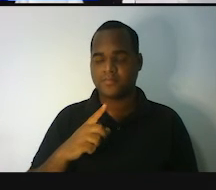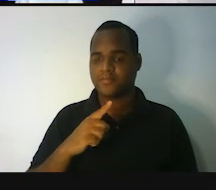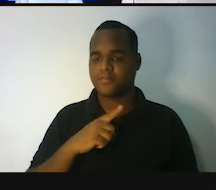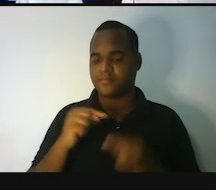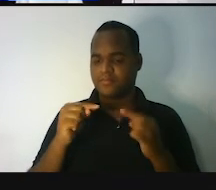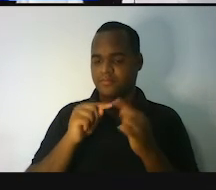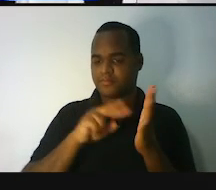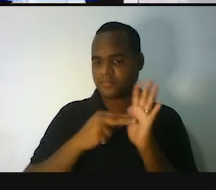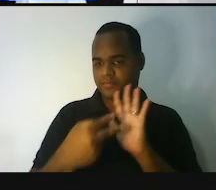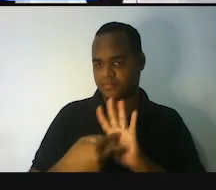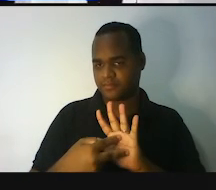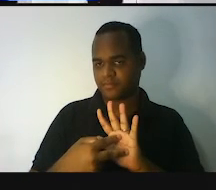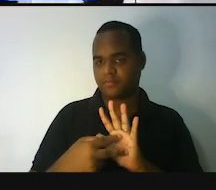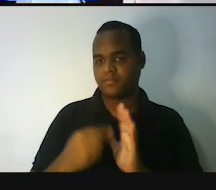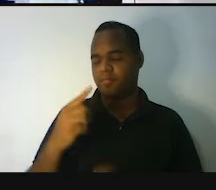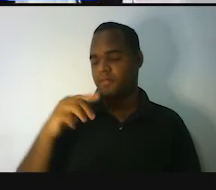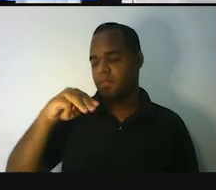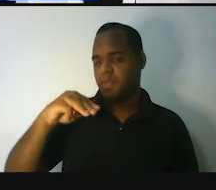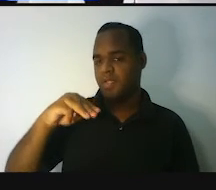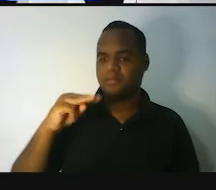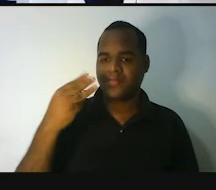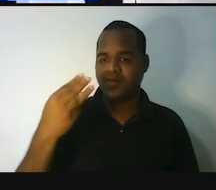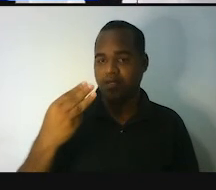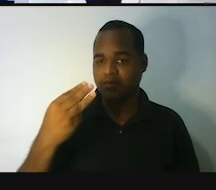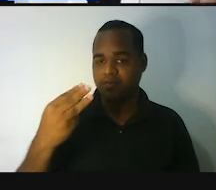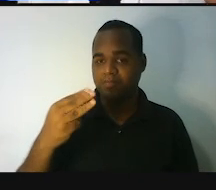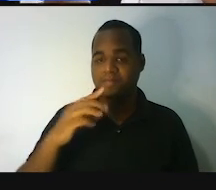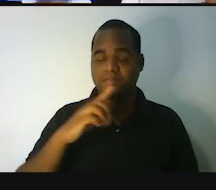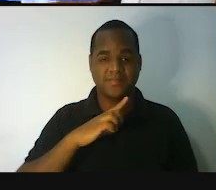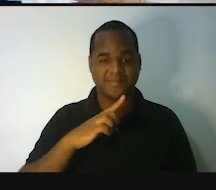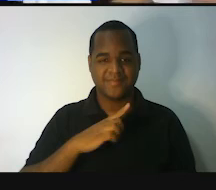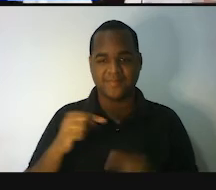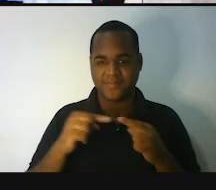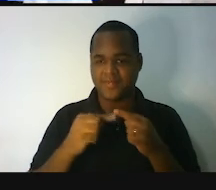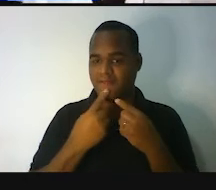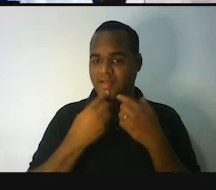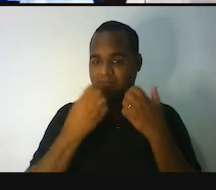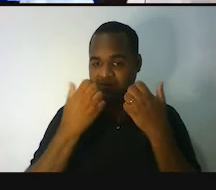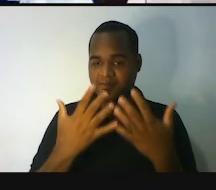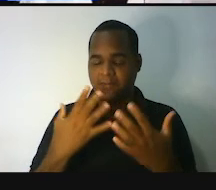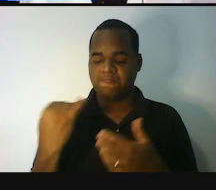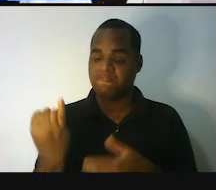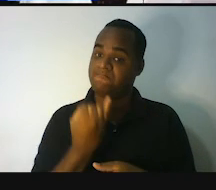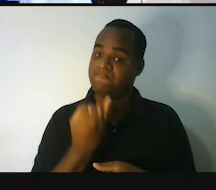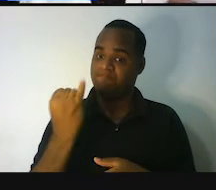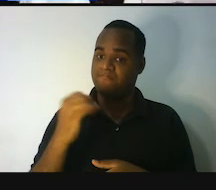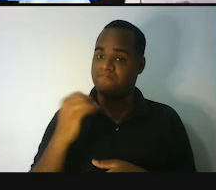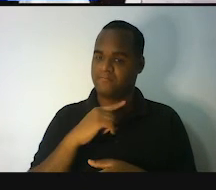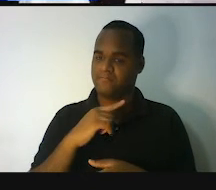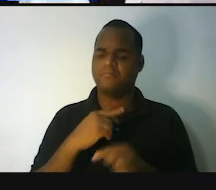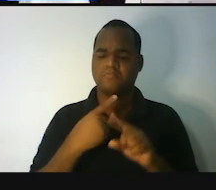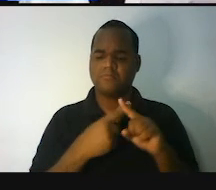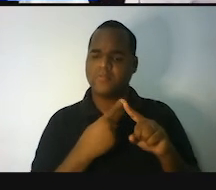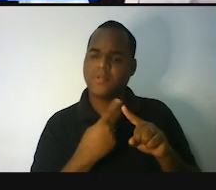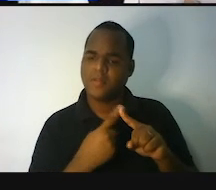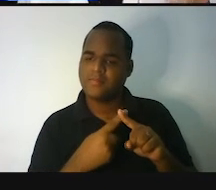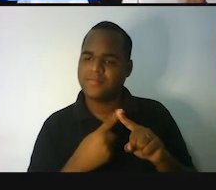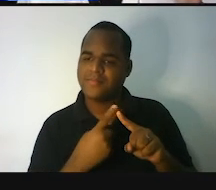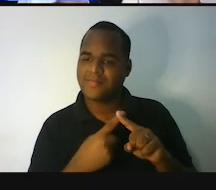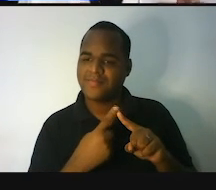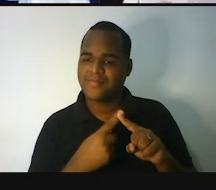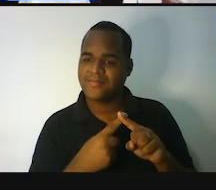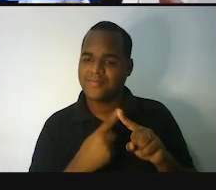significa metro cúbico. Eu falei que o negócio do cubo é importante. Por quê, professor?